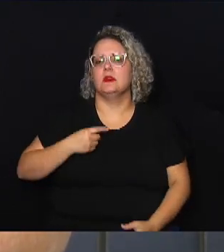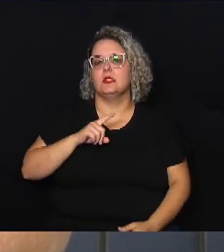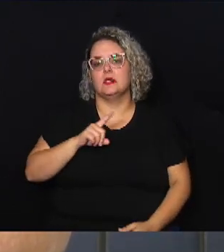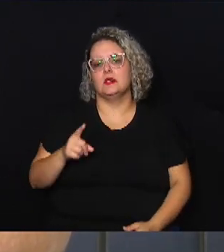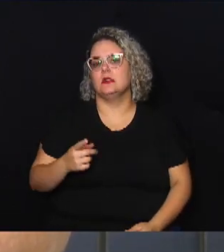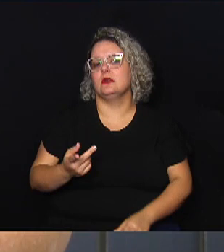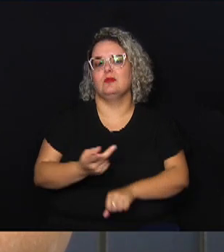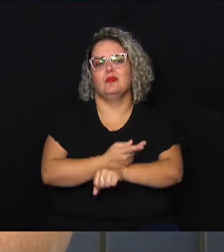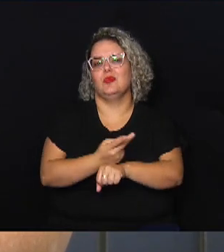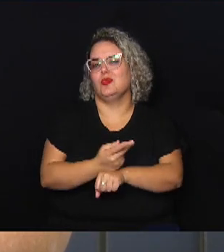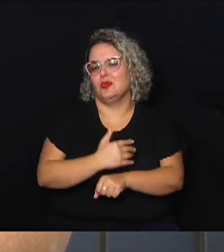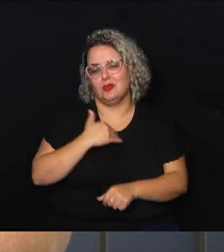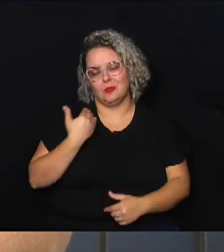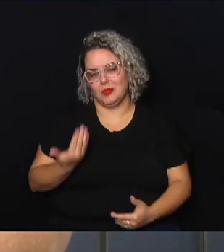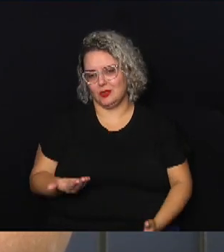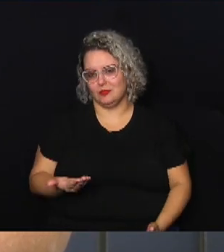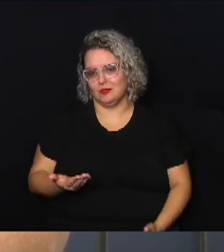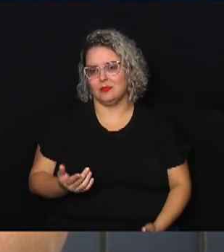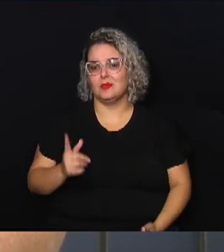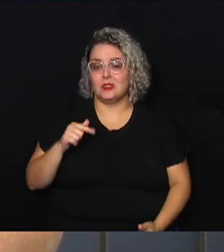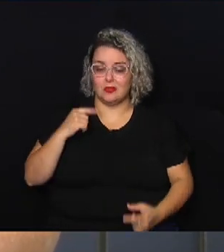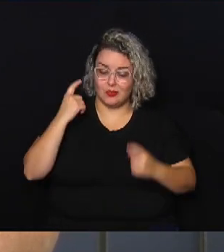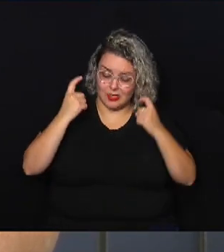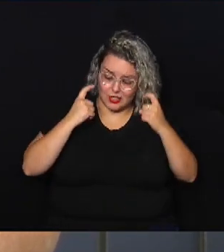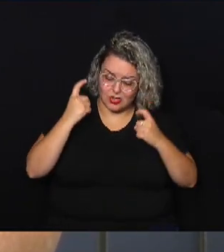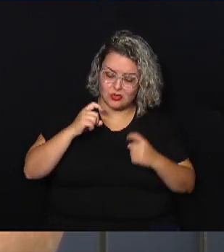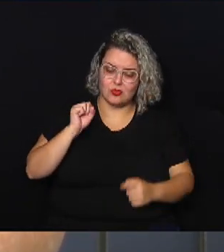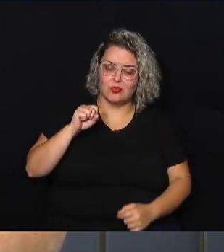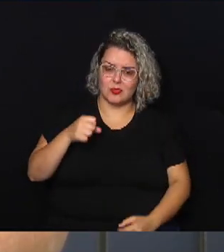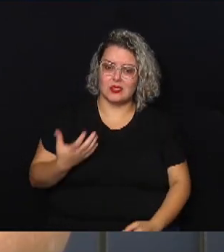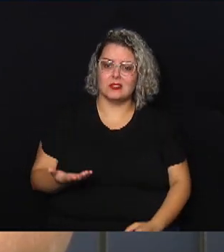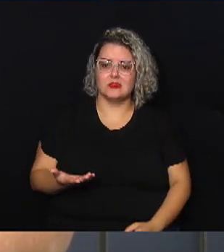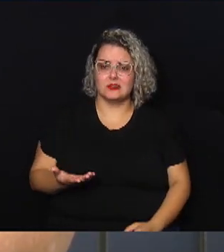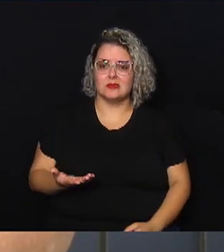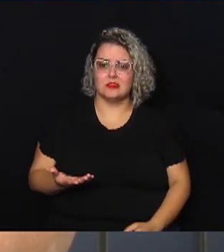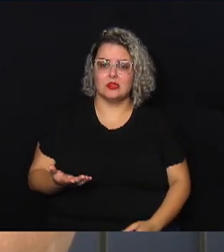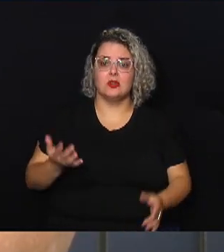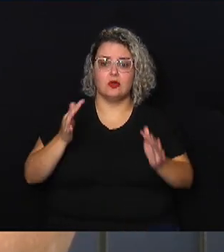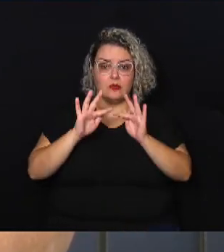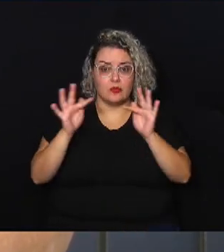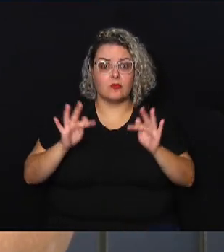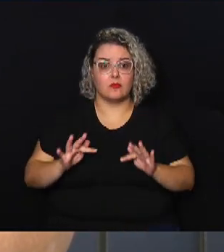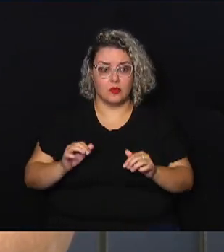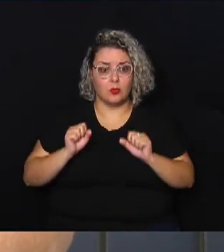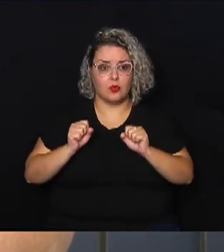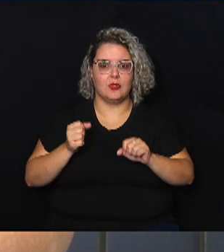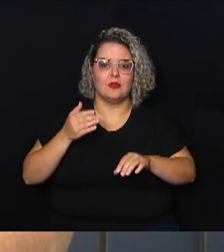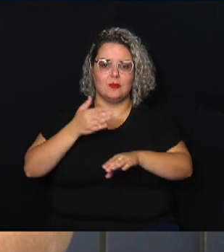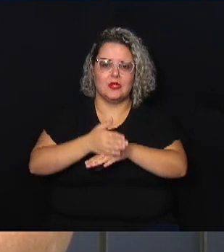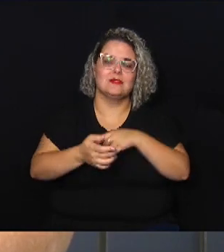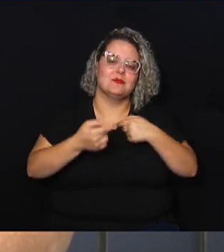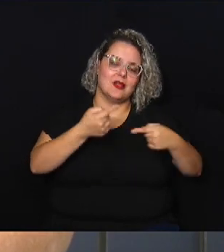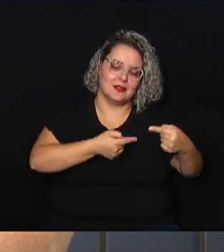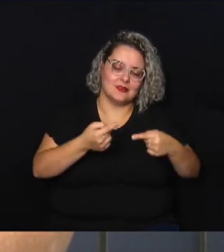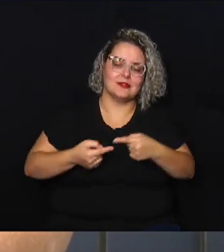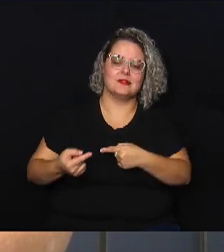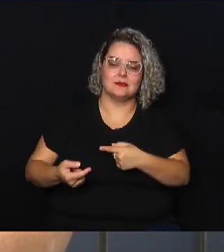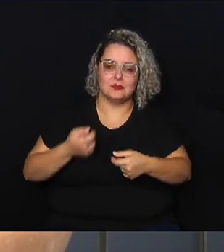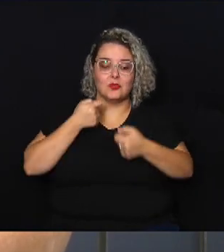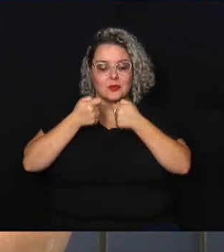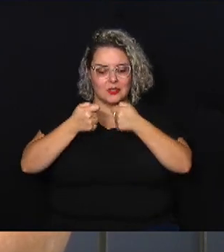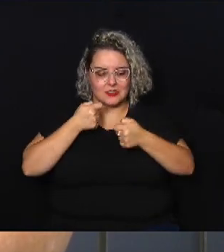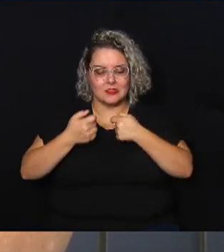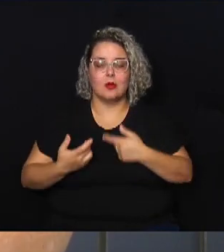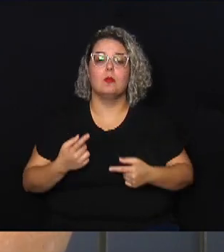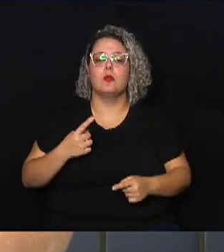mortos. Então, motivo de muita preocupação, sim. E eu fico muito feliz de poder participar desse debate, porque tenho certeza